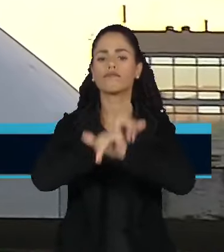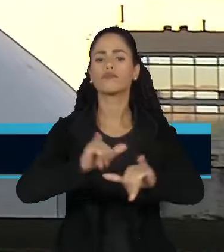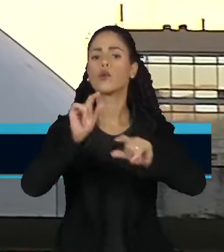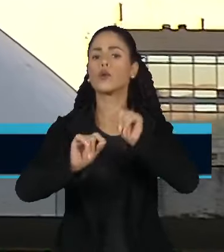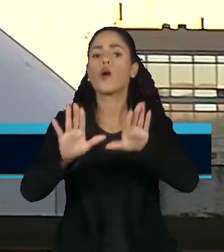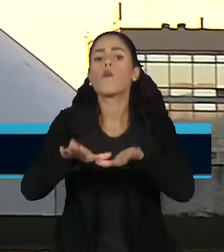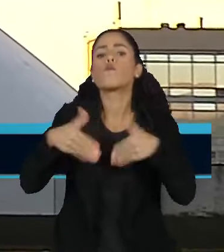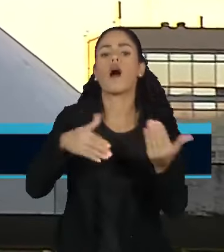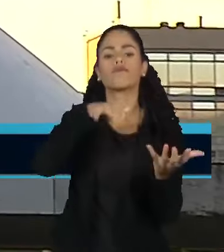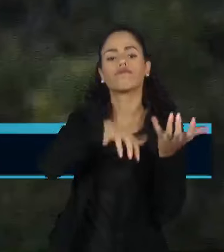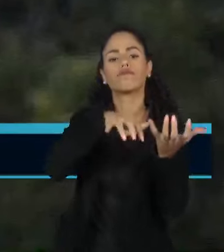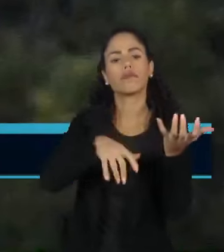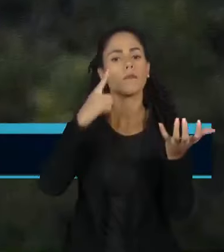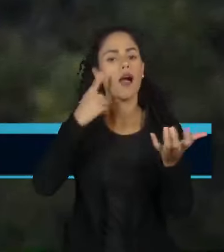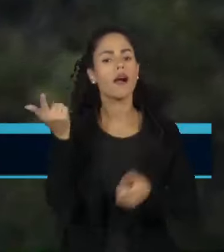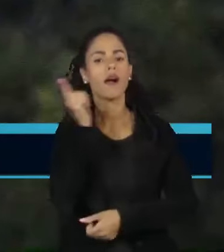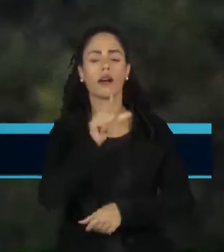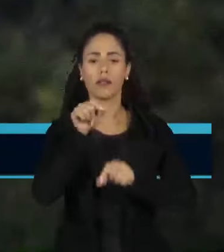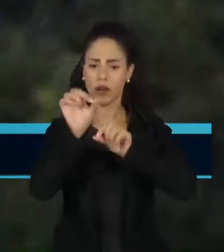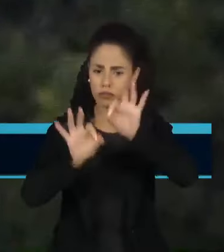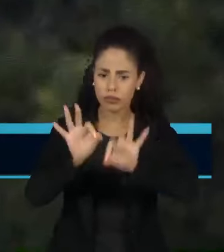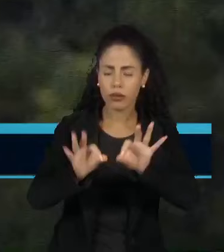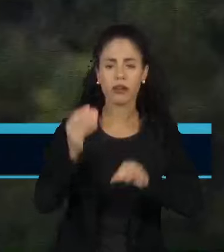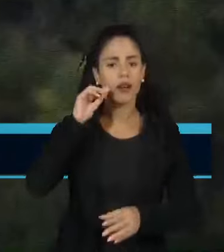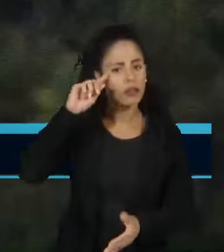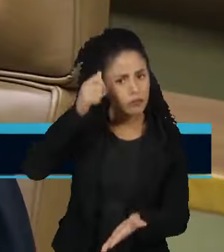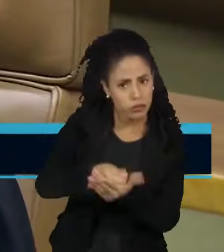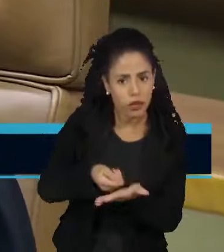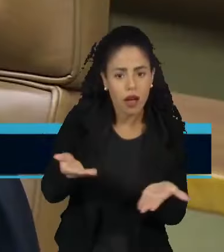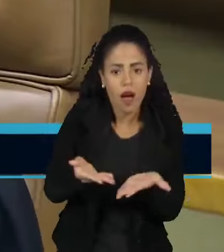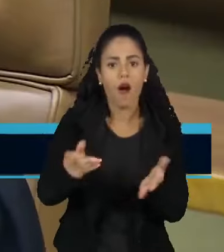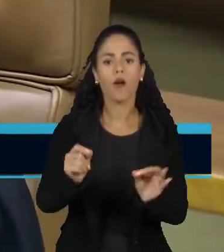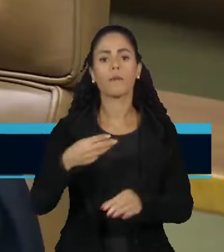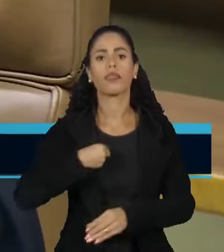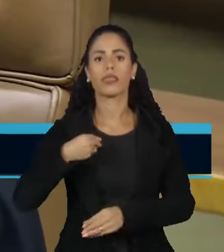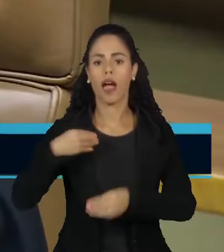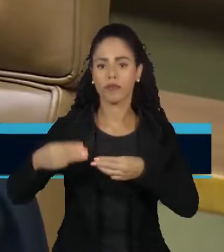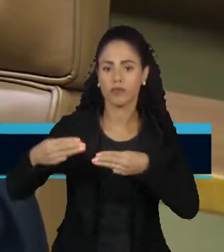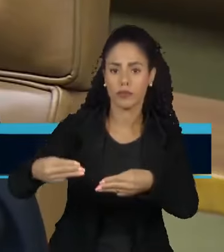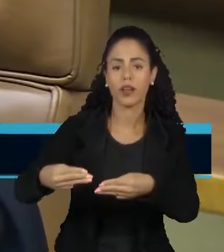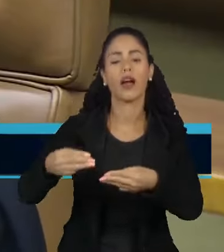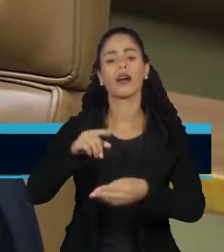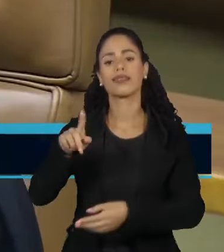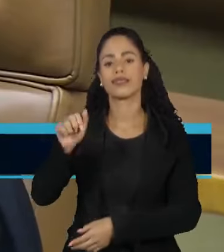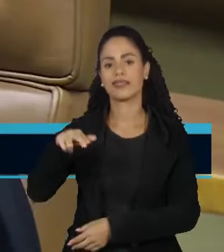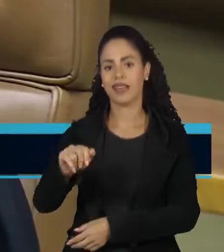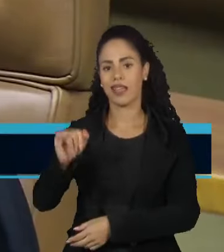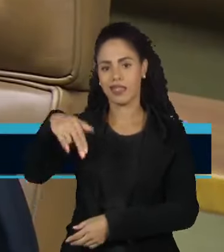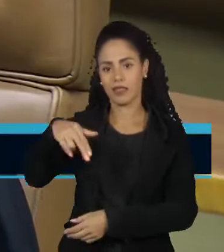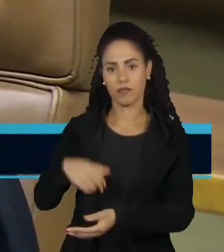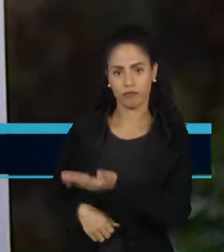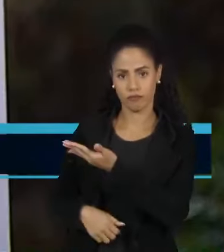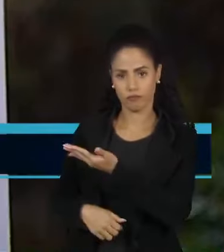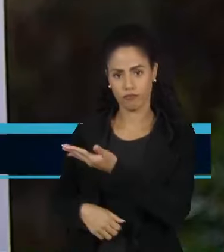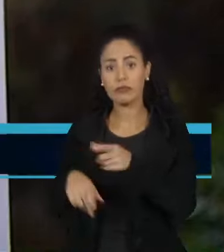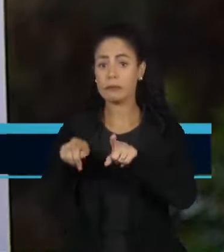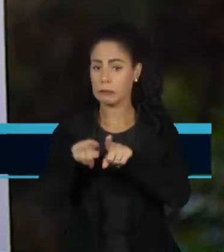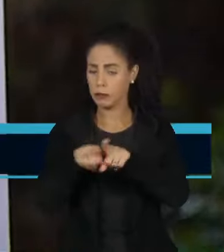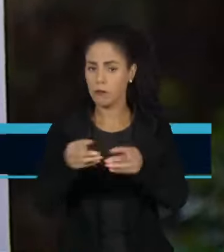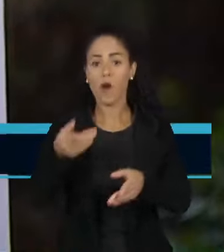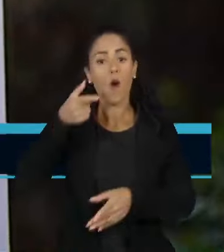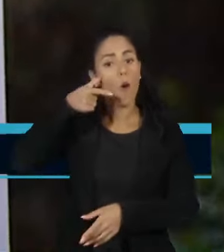o Congresso poderia adotar para reverter a decisão liminar do ministro do Supremo Tribunal Federal, Cristiano Zanin.